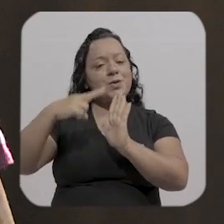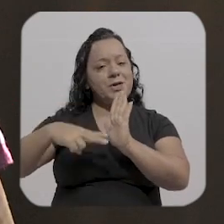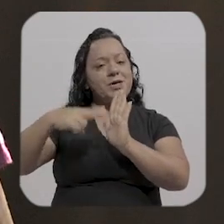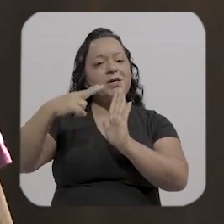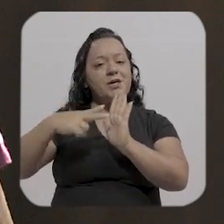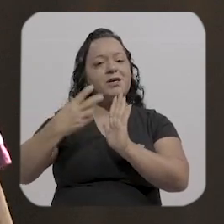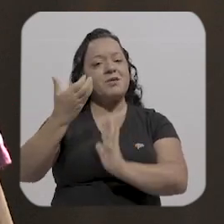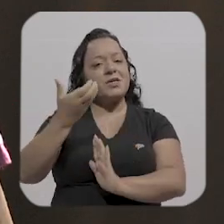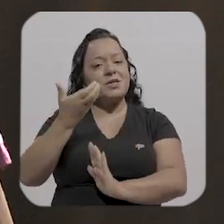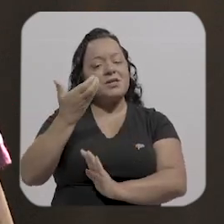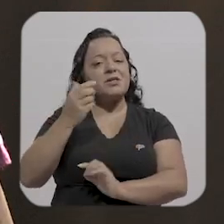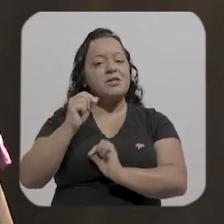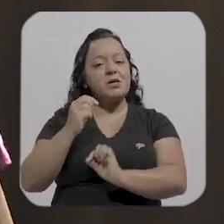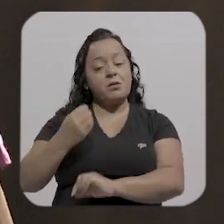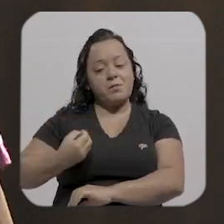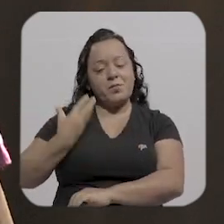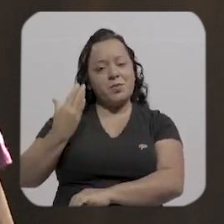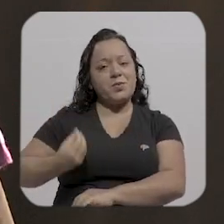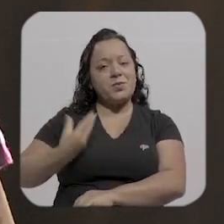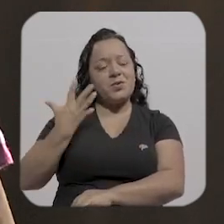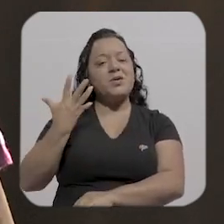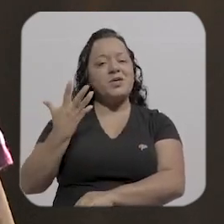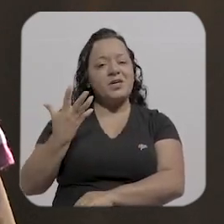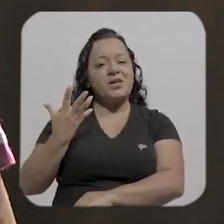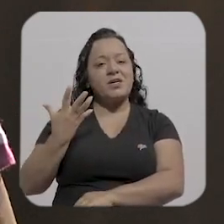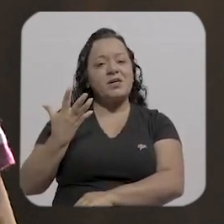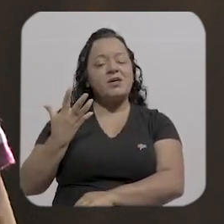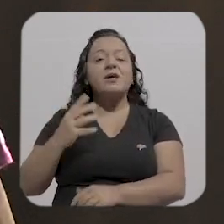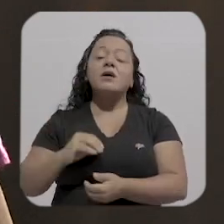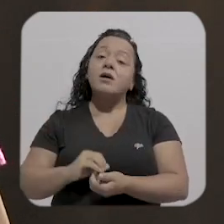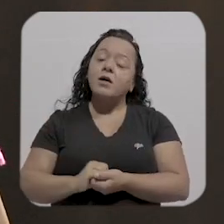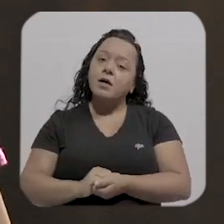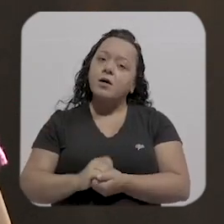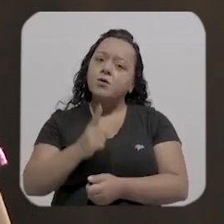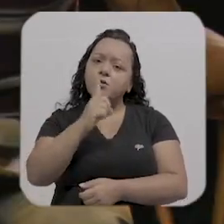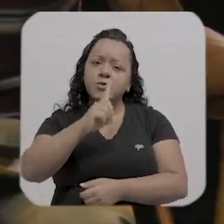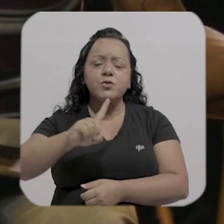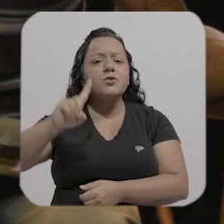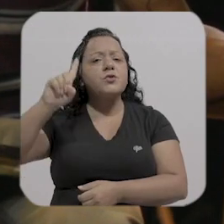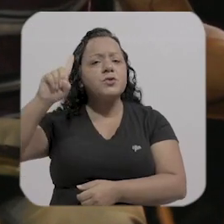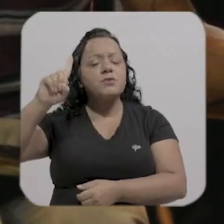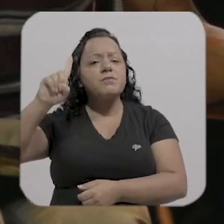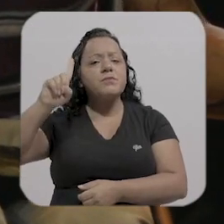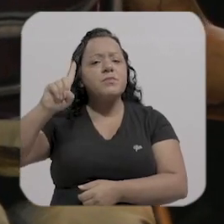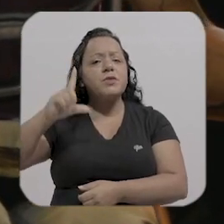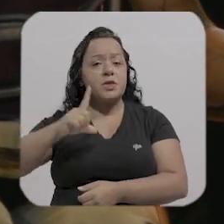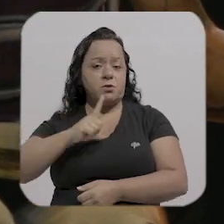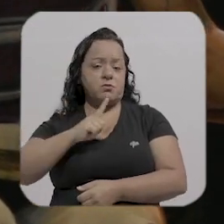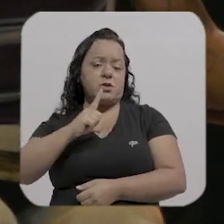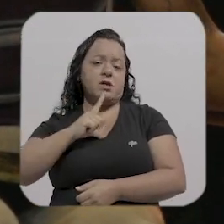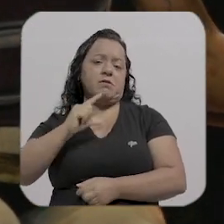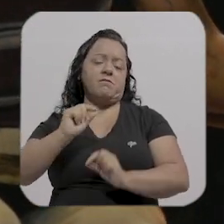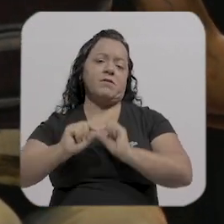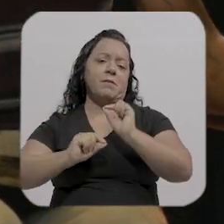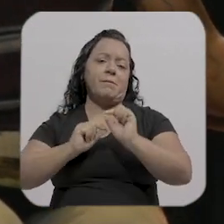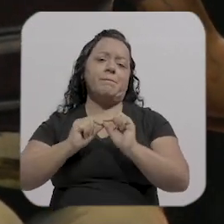ser um um poeta e um dia eu estava bem